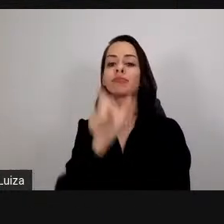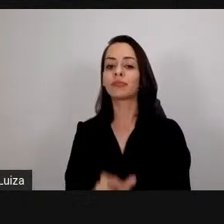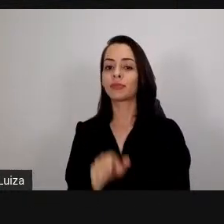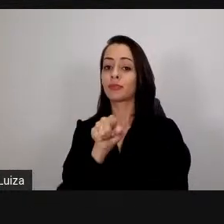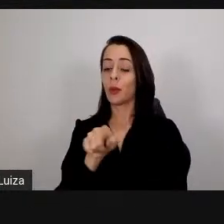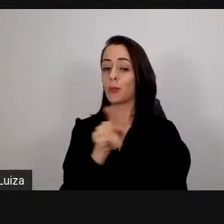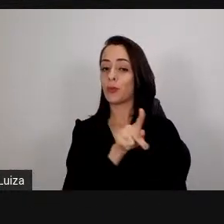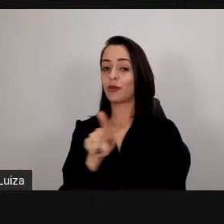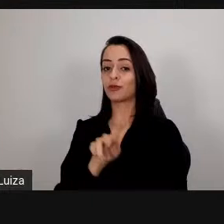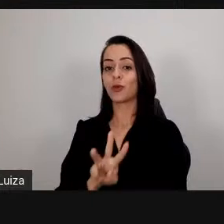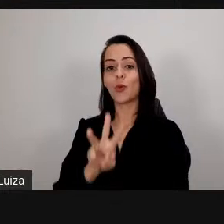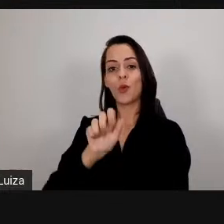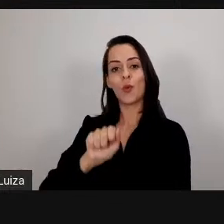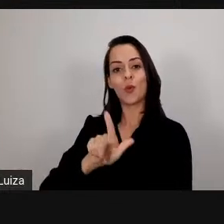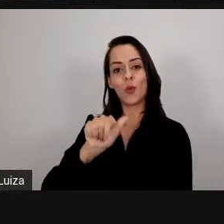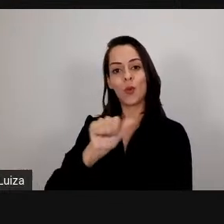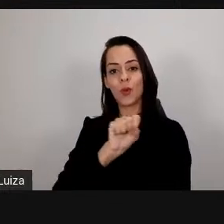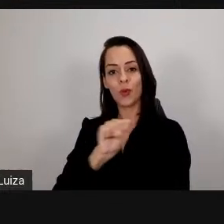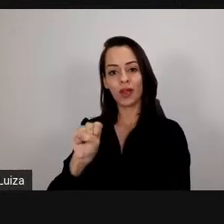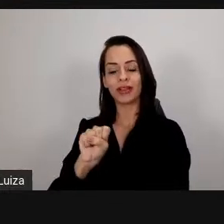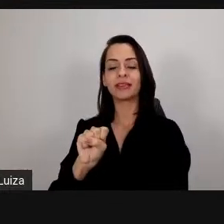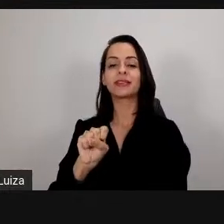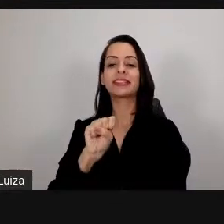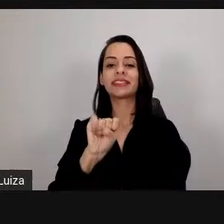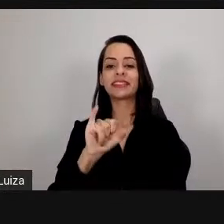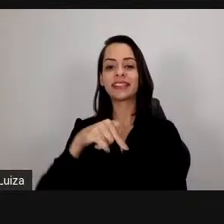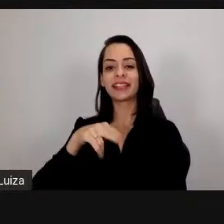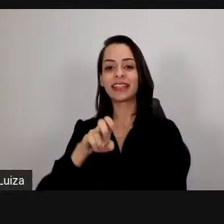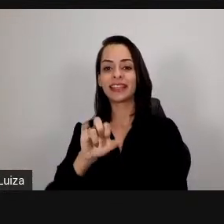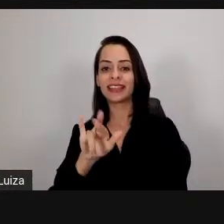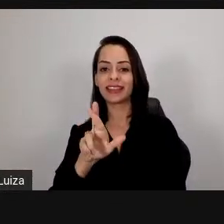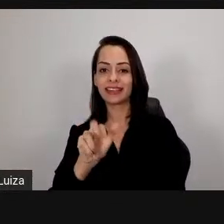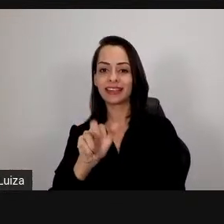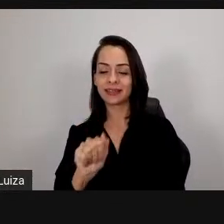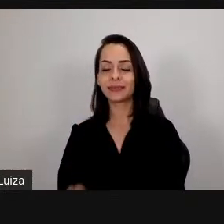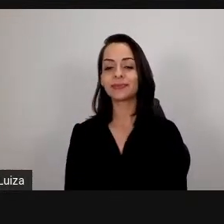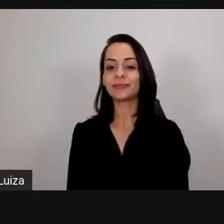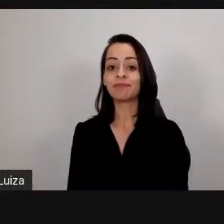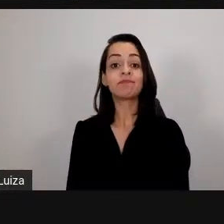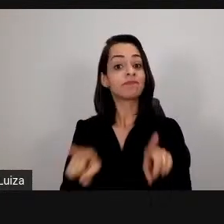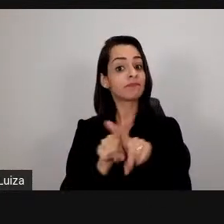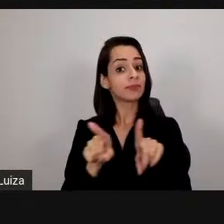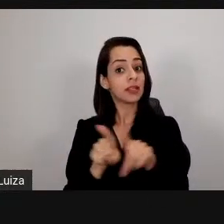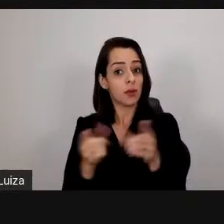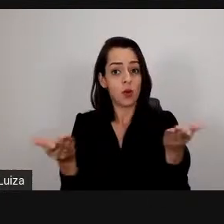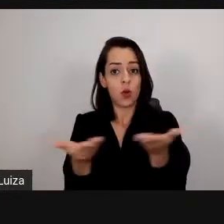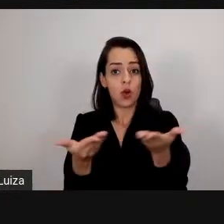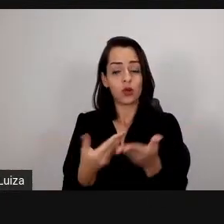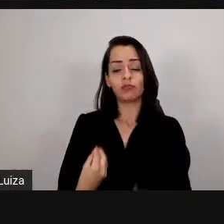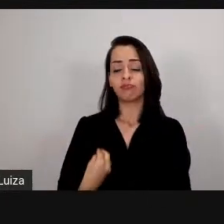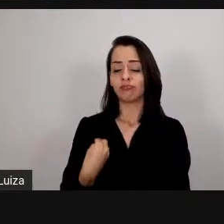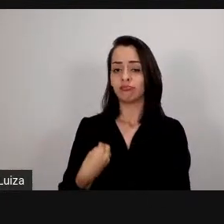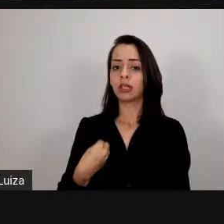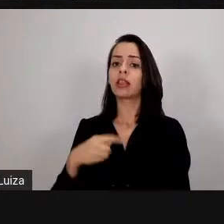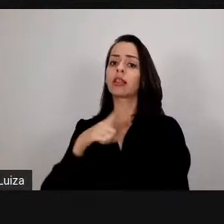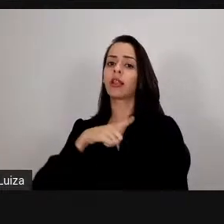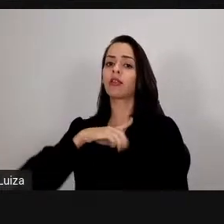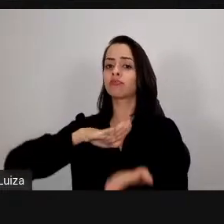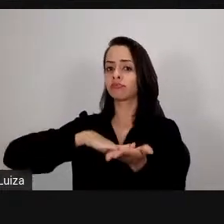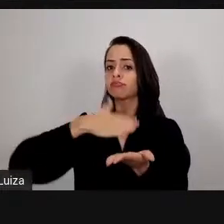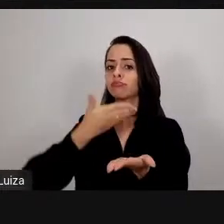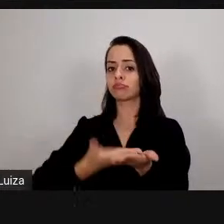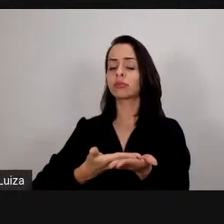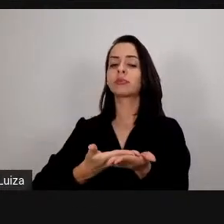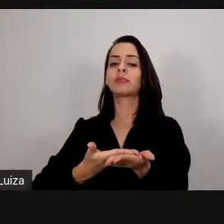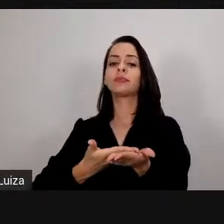Wallace Siqueira Jardim. Também conosco, fazendo a tradução em libras, as nossas colegas